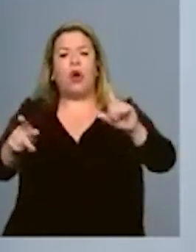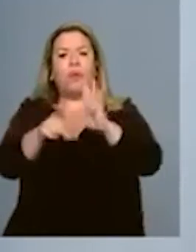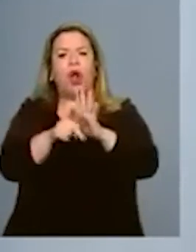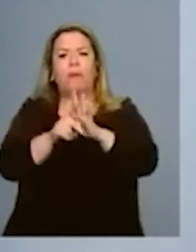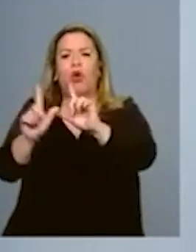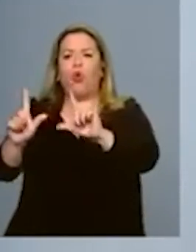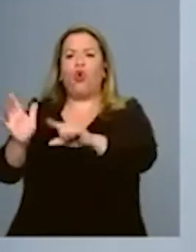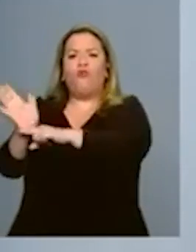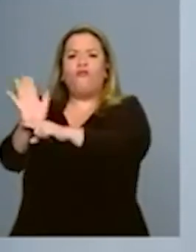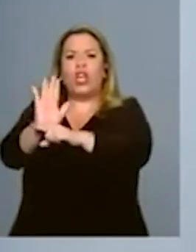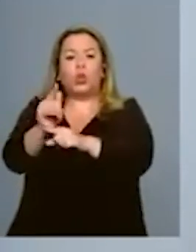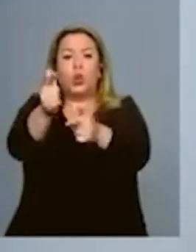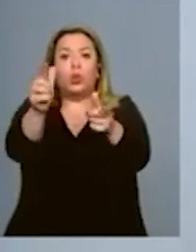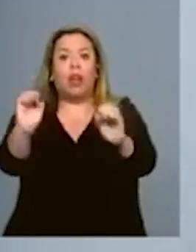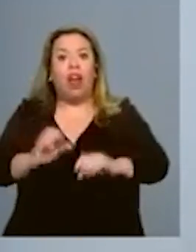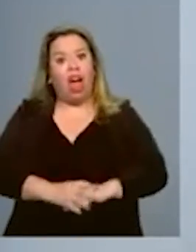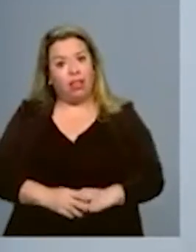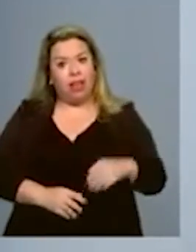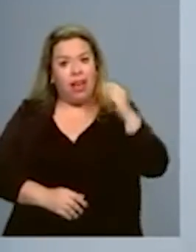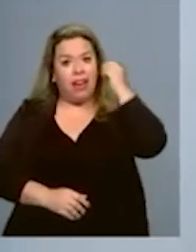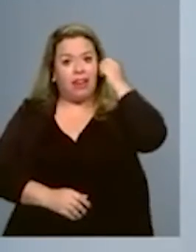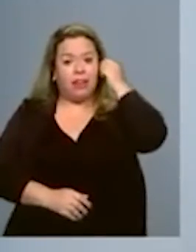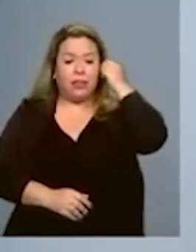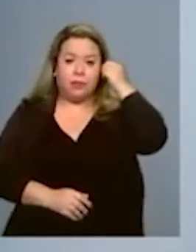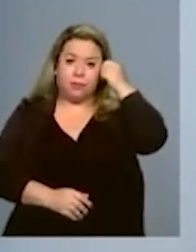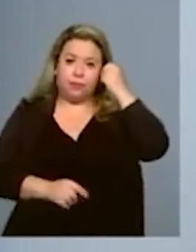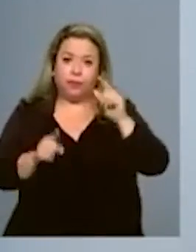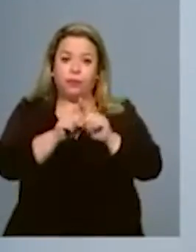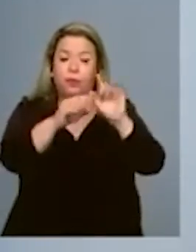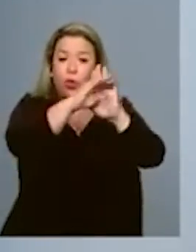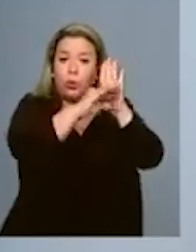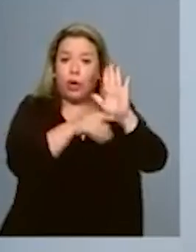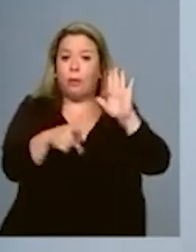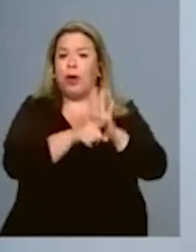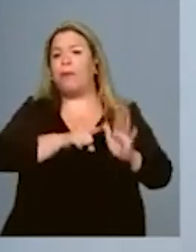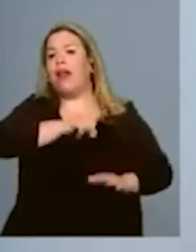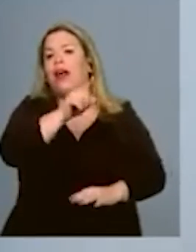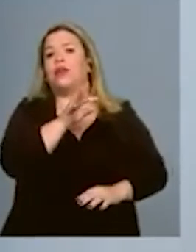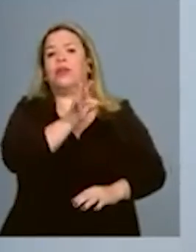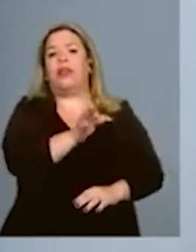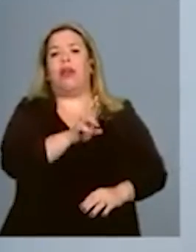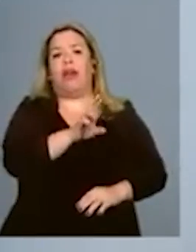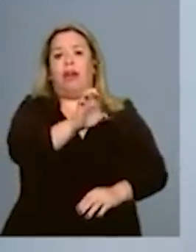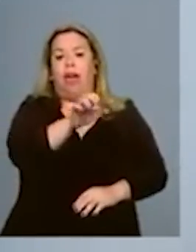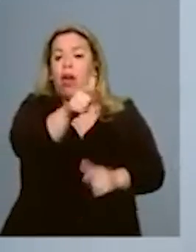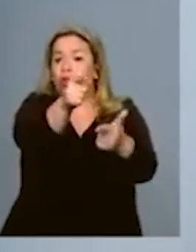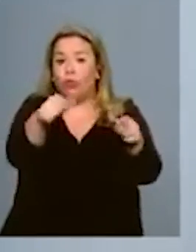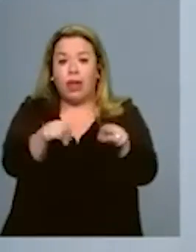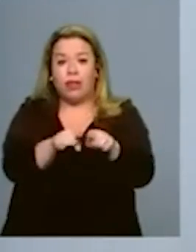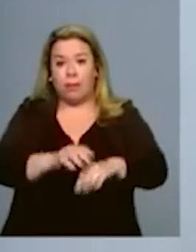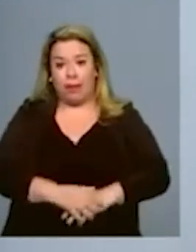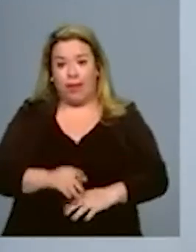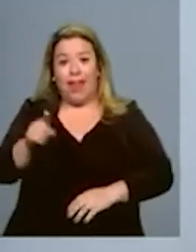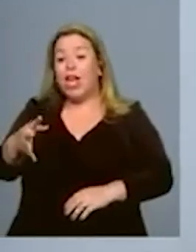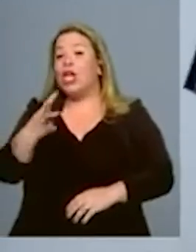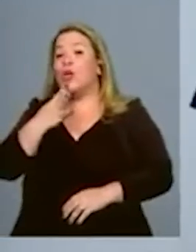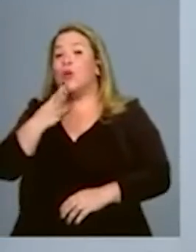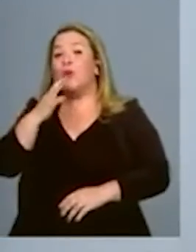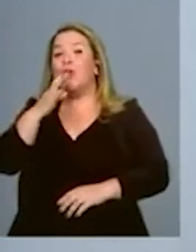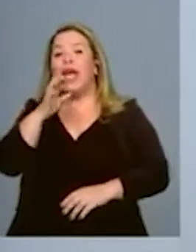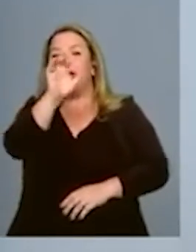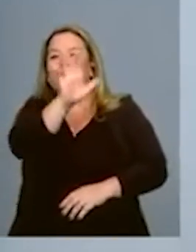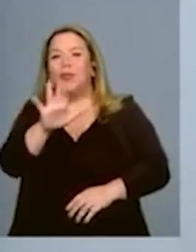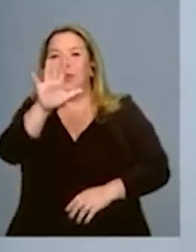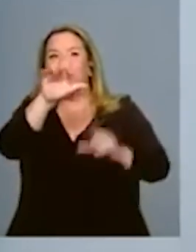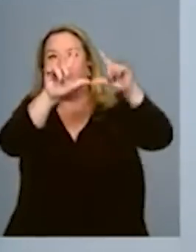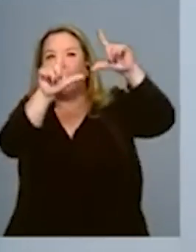Não foi por horário eleitoral. Não está no programa registrado no TRE. Como ele não conhece o nosso Estado ele vai